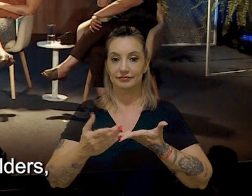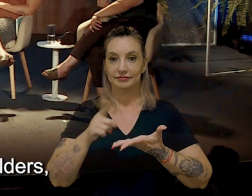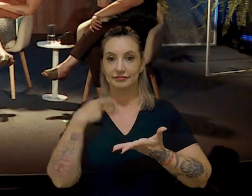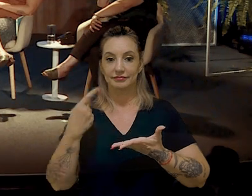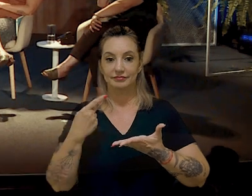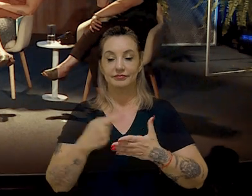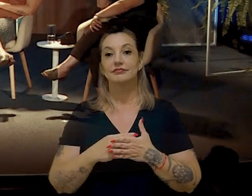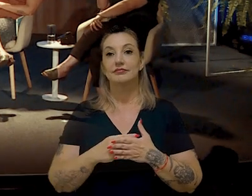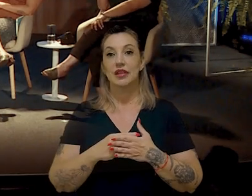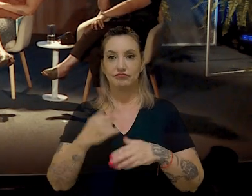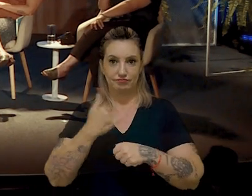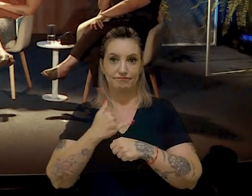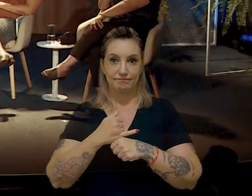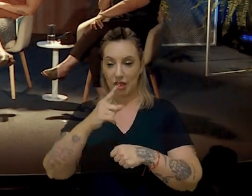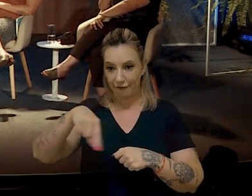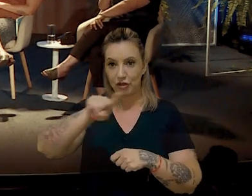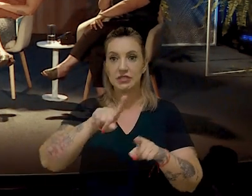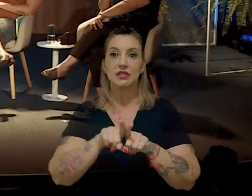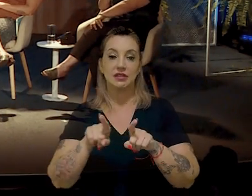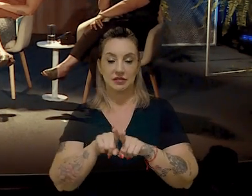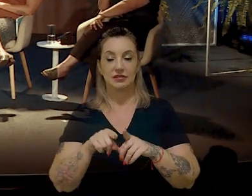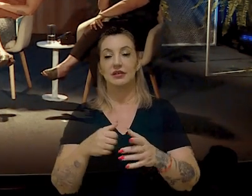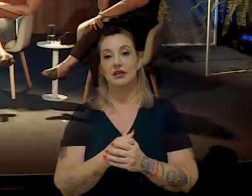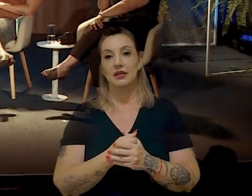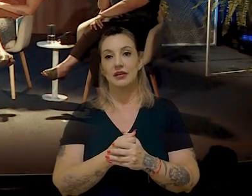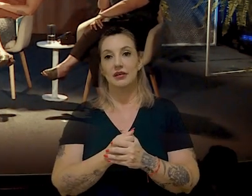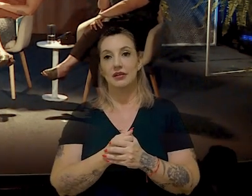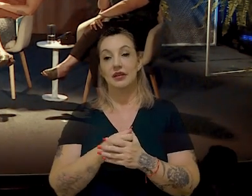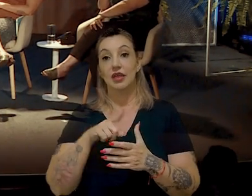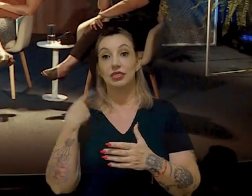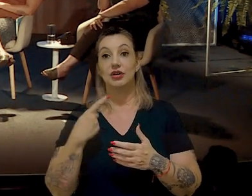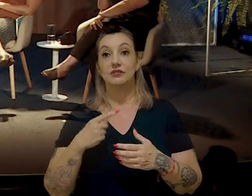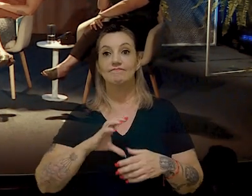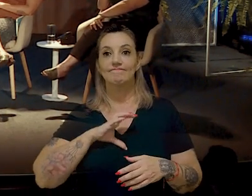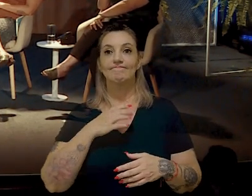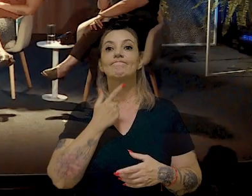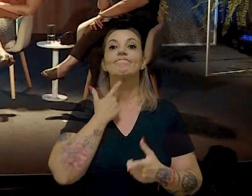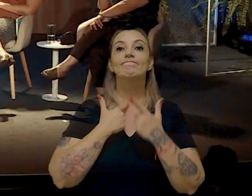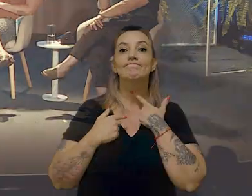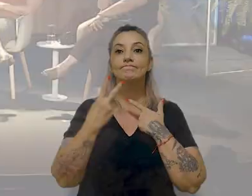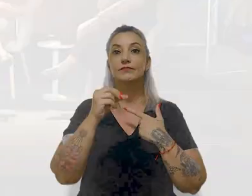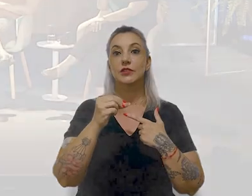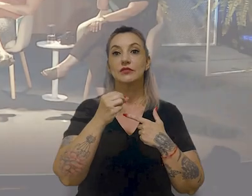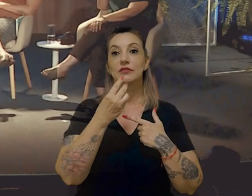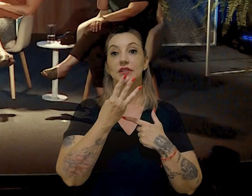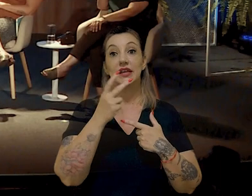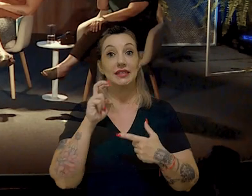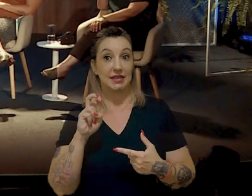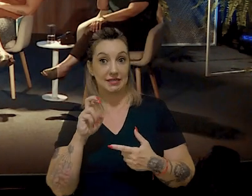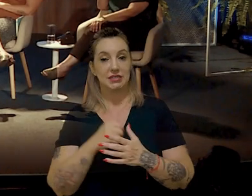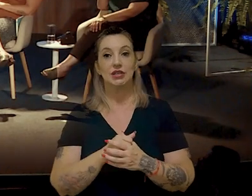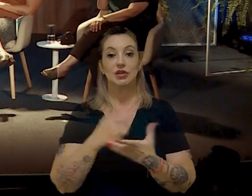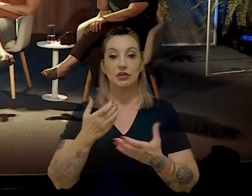nossos stakeholders, todos, com vocês, com as nossas ambições para 2035. Nós